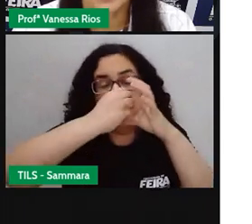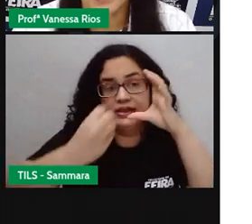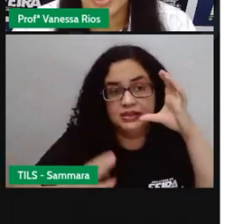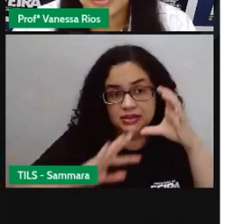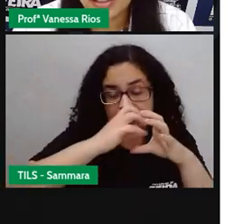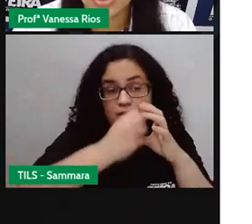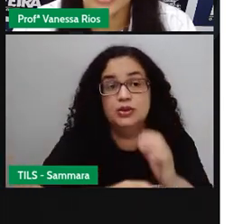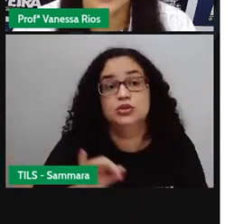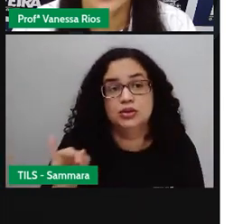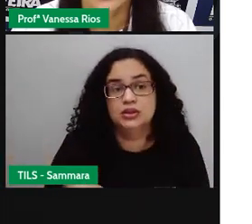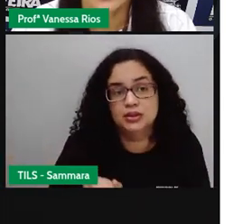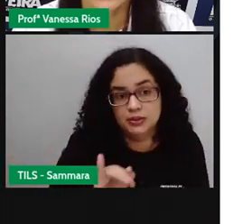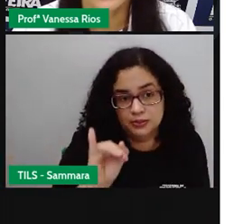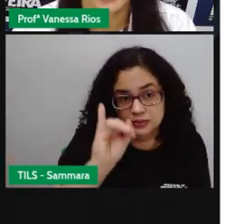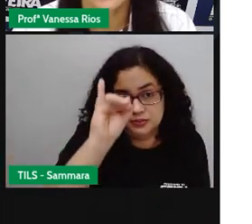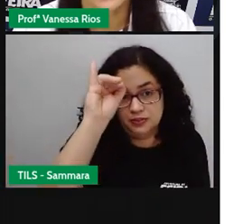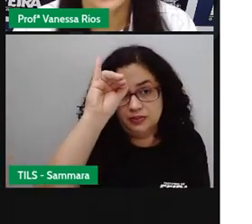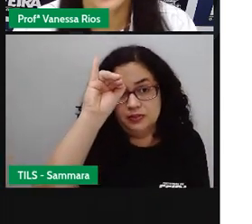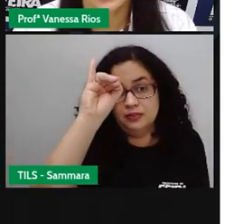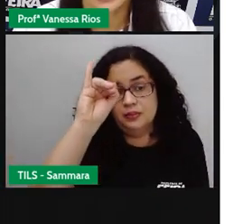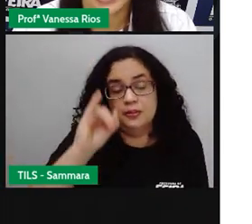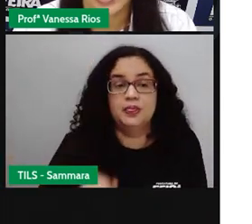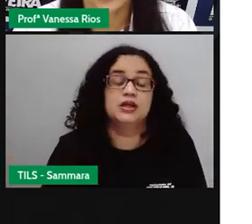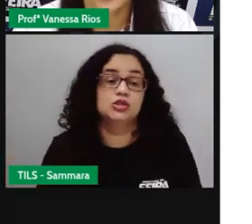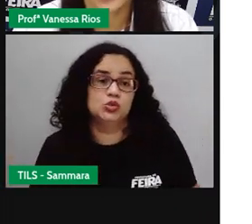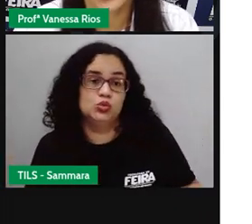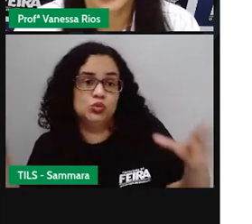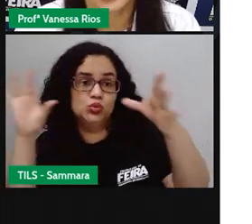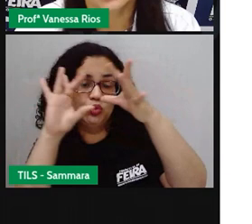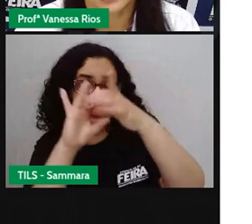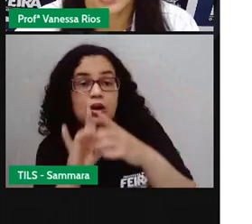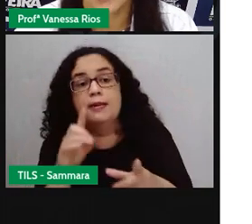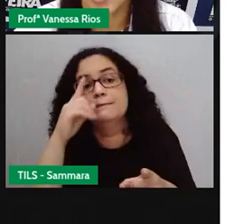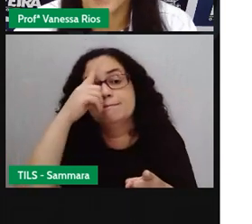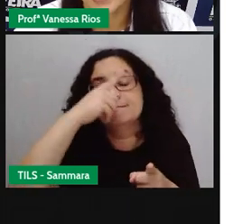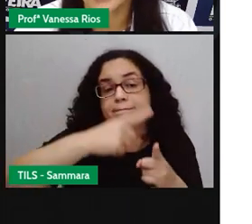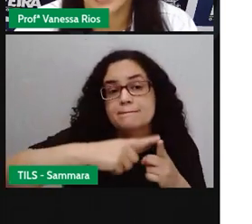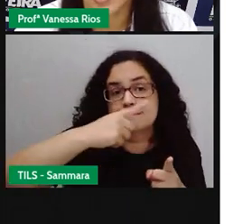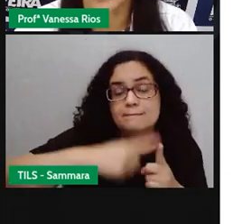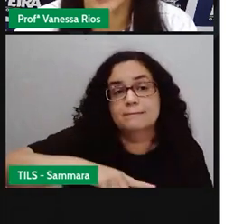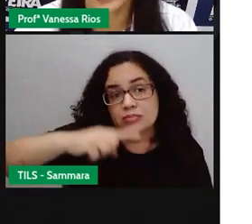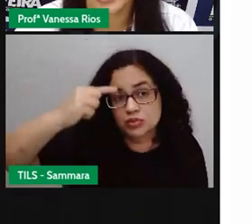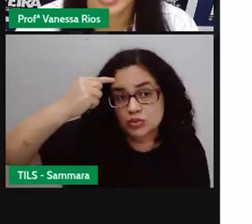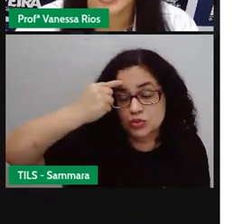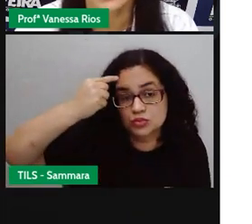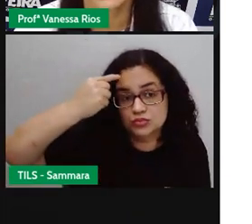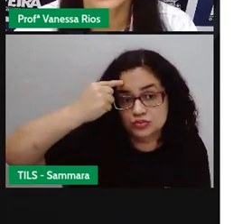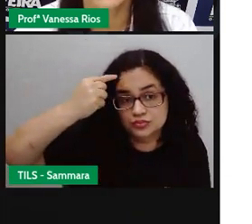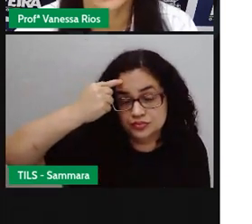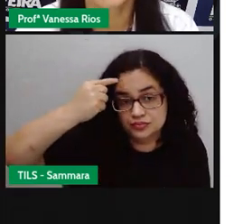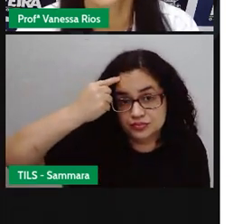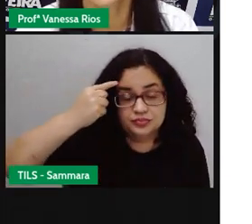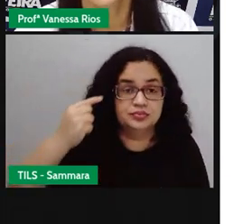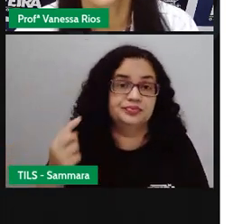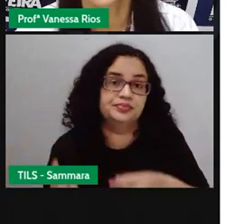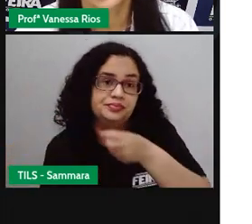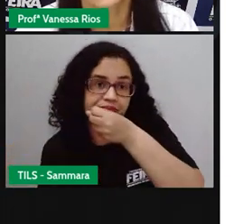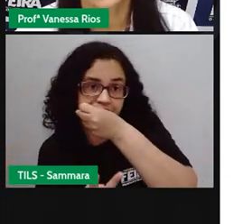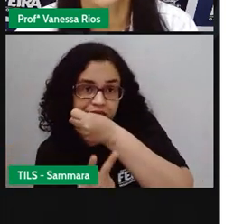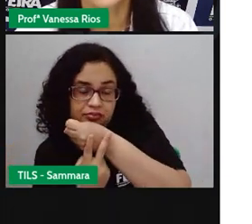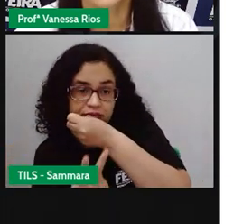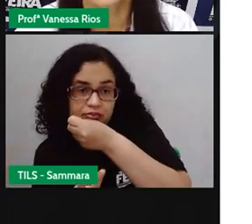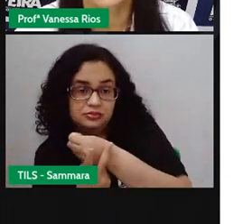muito importantes. Que nos faz aí associar o porquê, né? Ou a pensar o porquê dos verbos